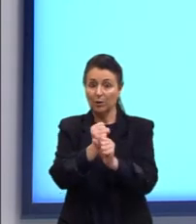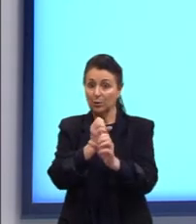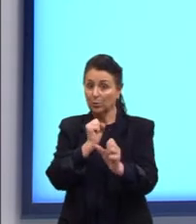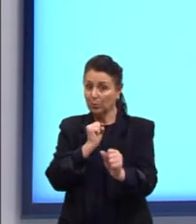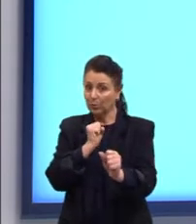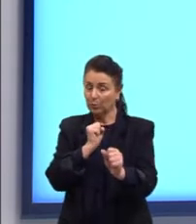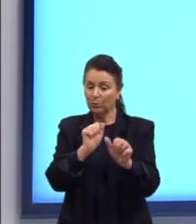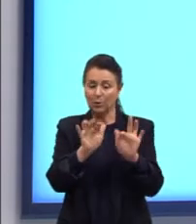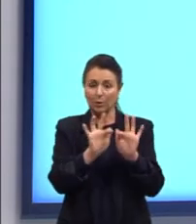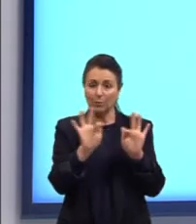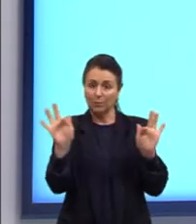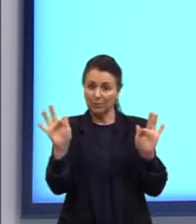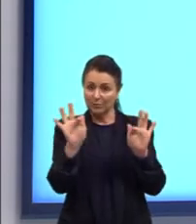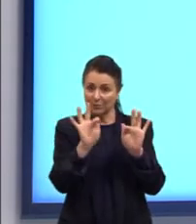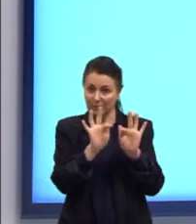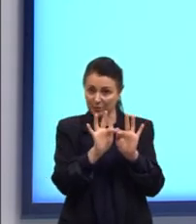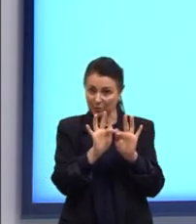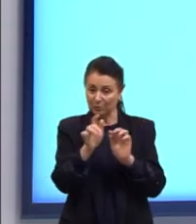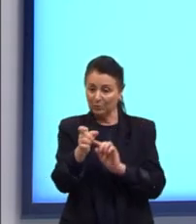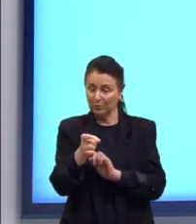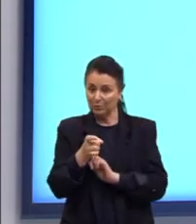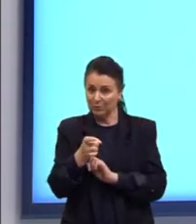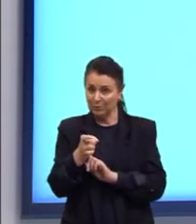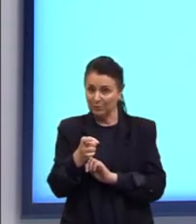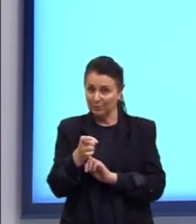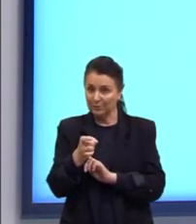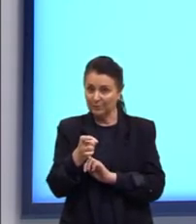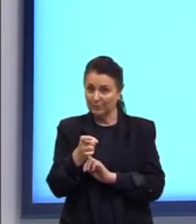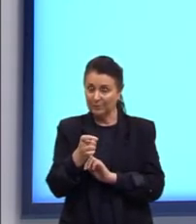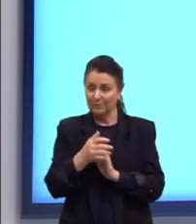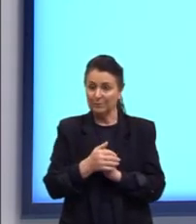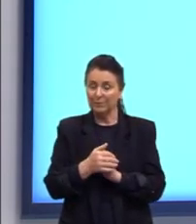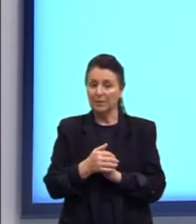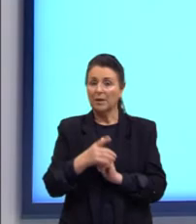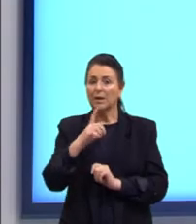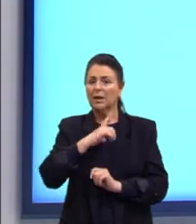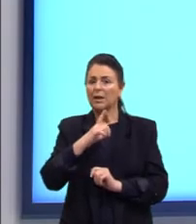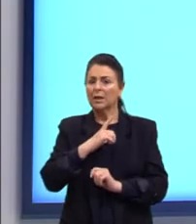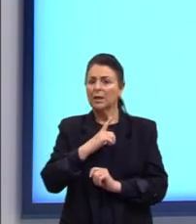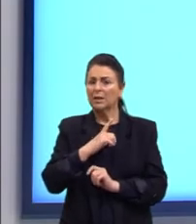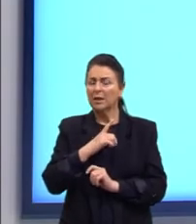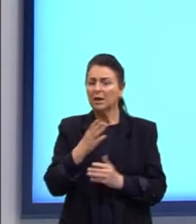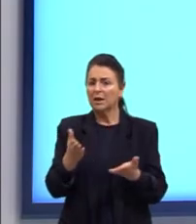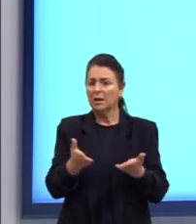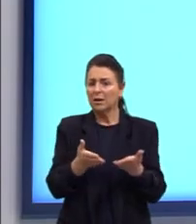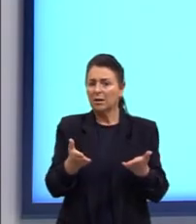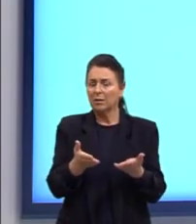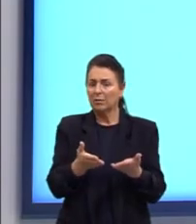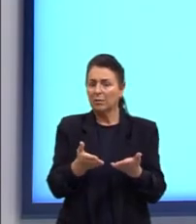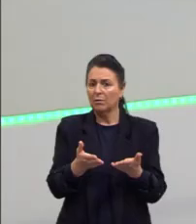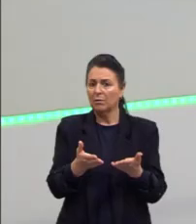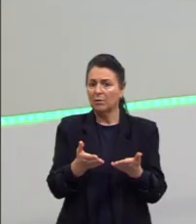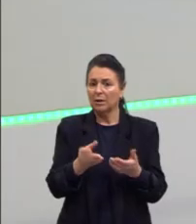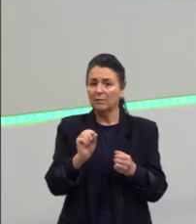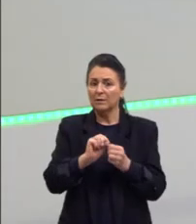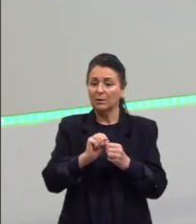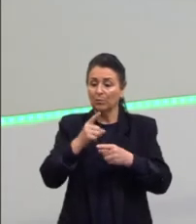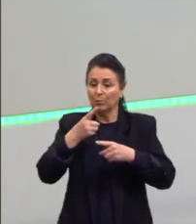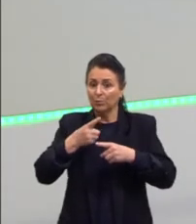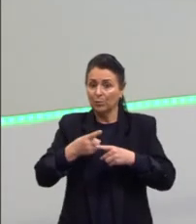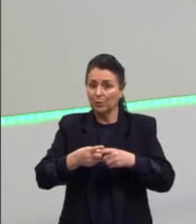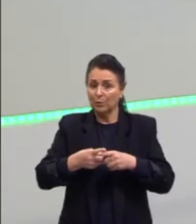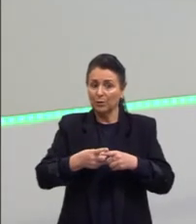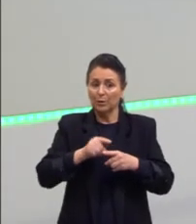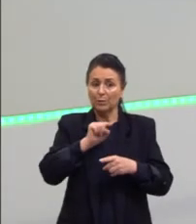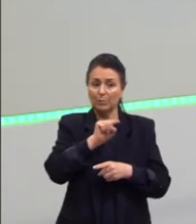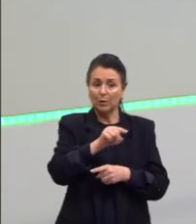em função do X, né? Então, nós teríamos aqui resolvendo a multiplicação, R$